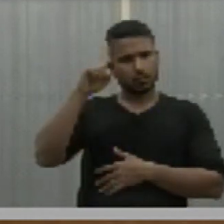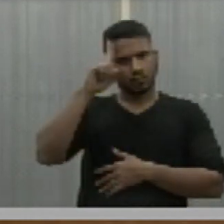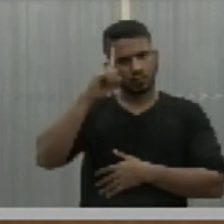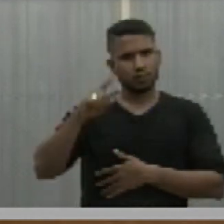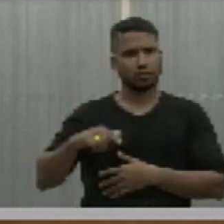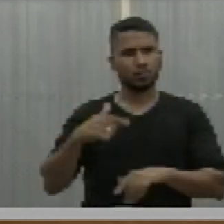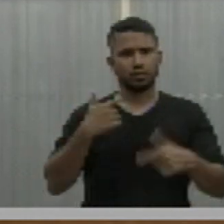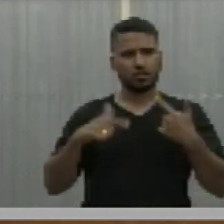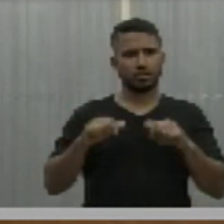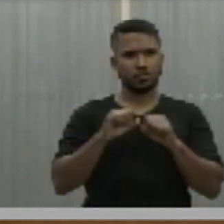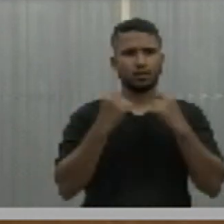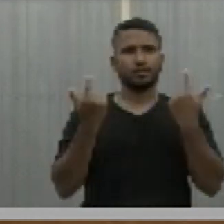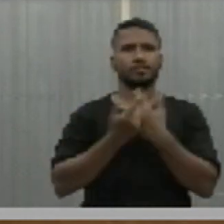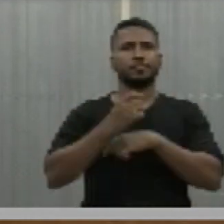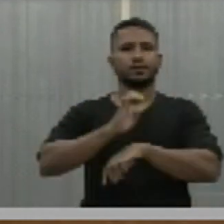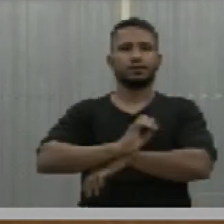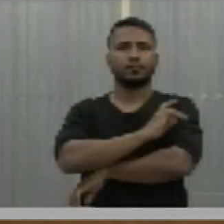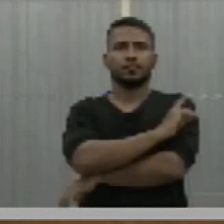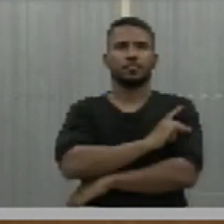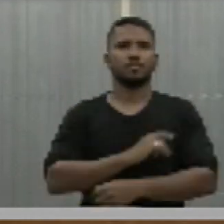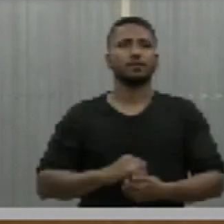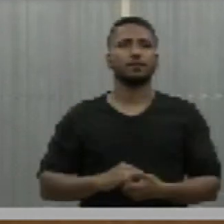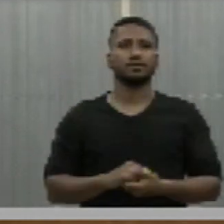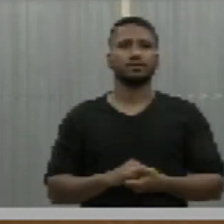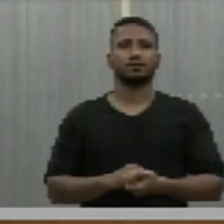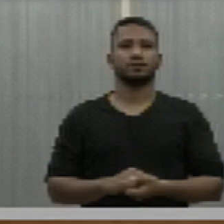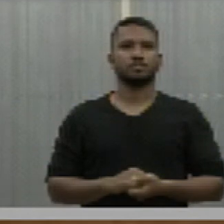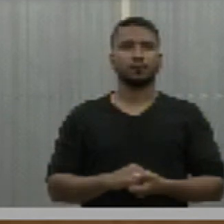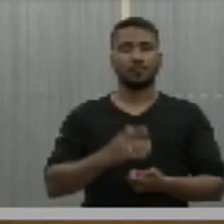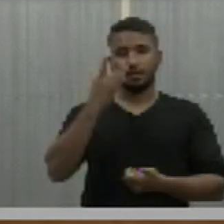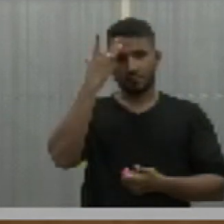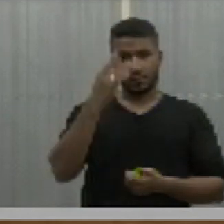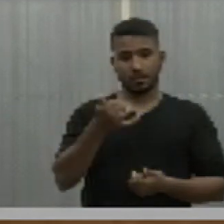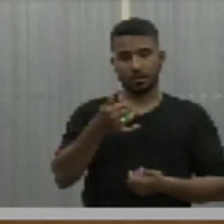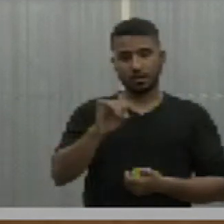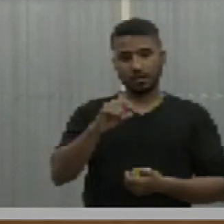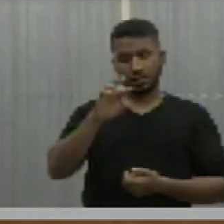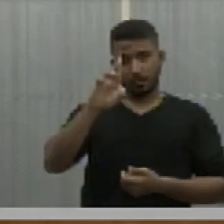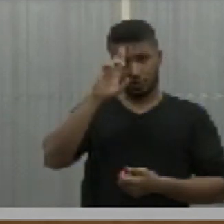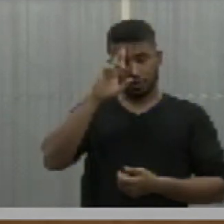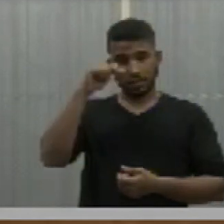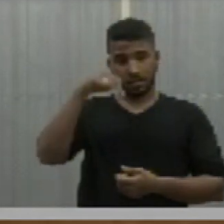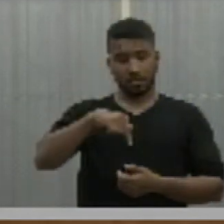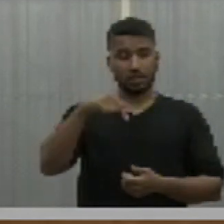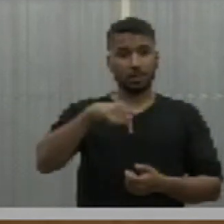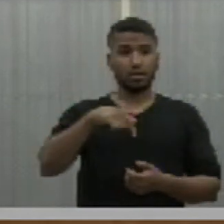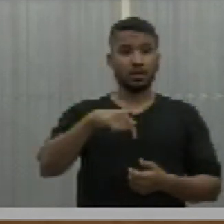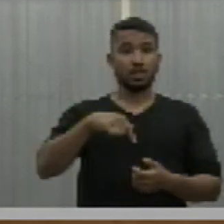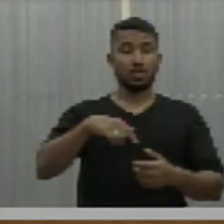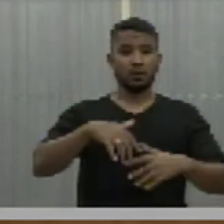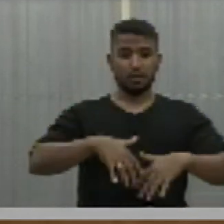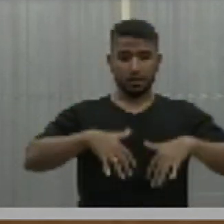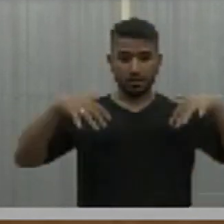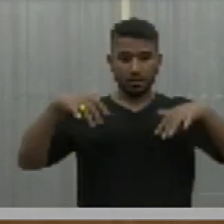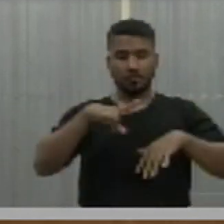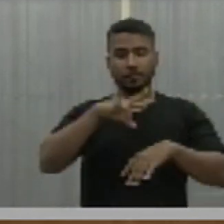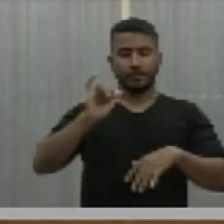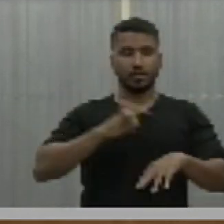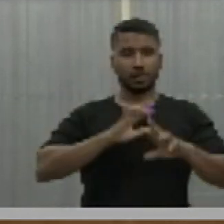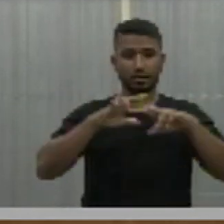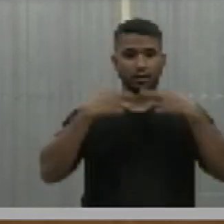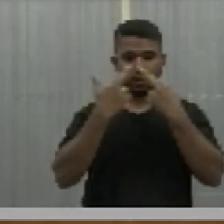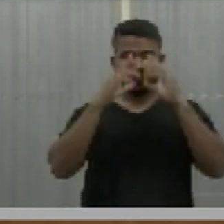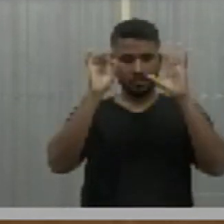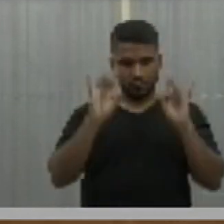no trabalho da Assembleia Legislativa. Informe que amanhã, às 10 horas, no plenário deste poder, ocorrerá a sessão